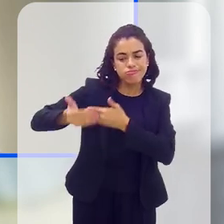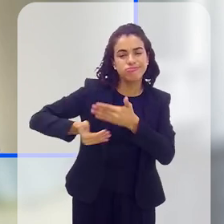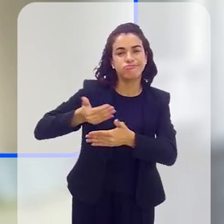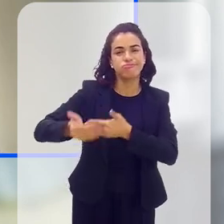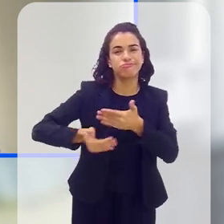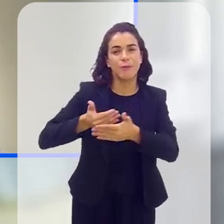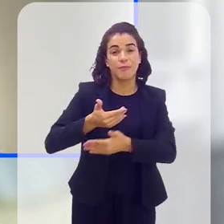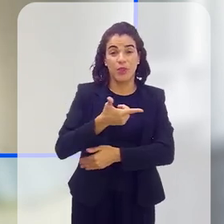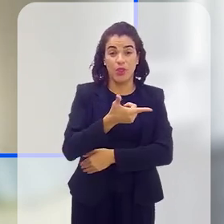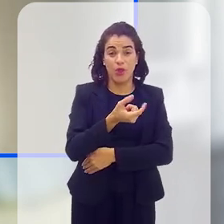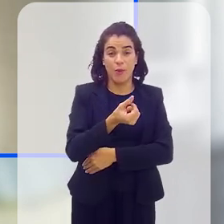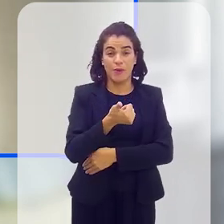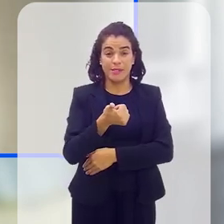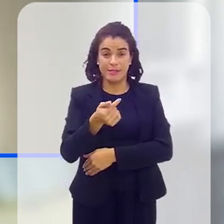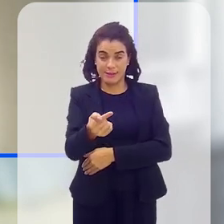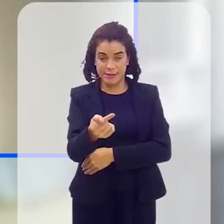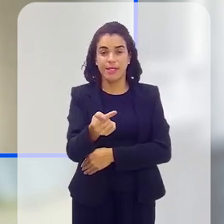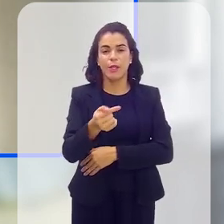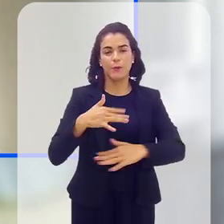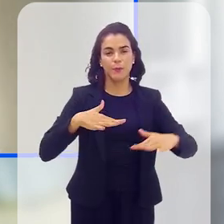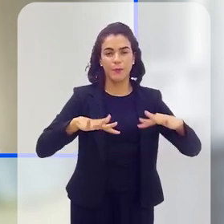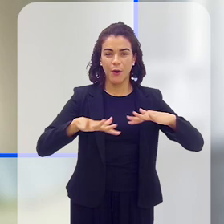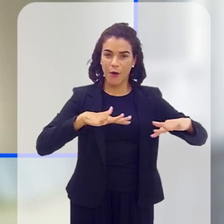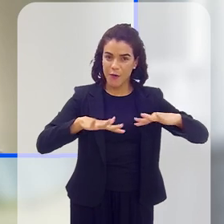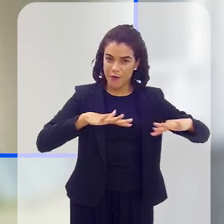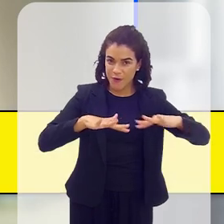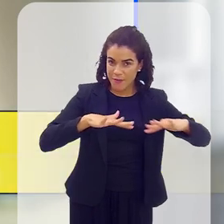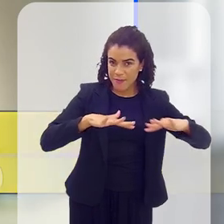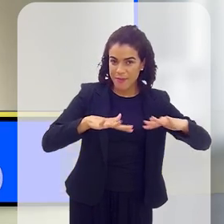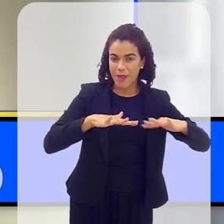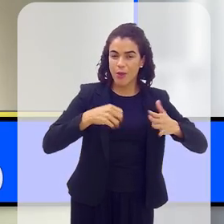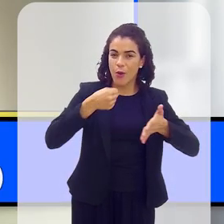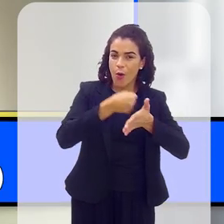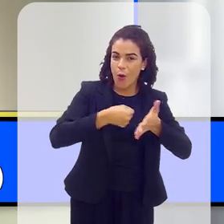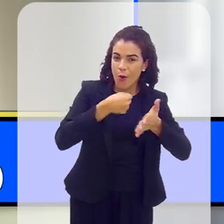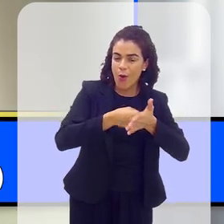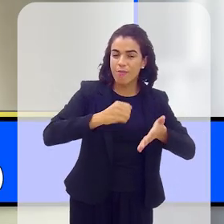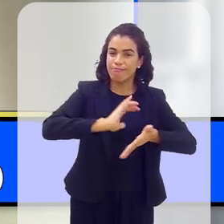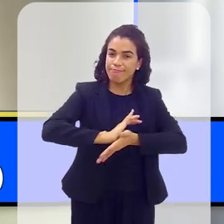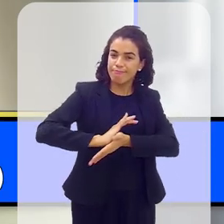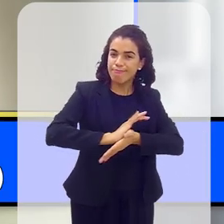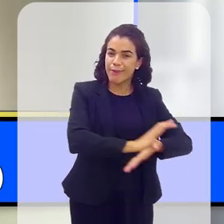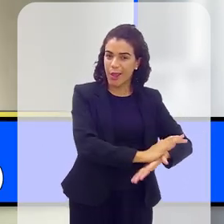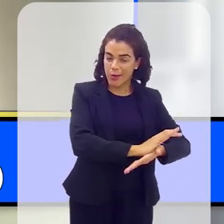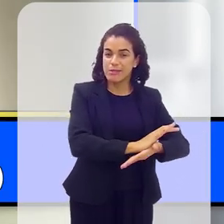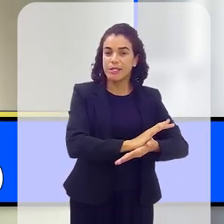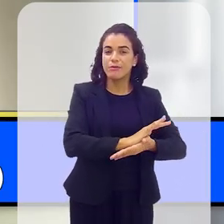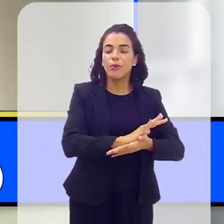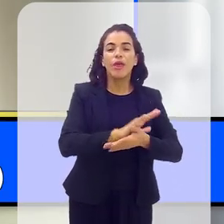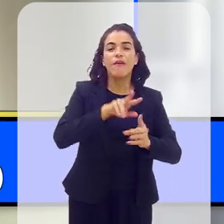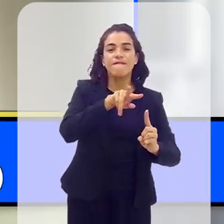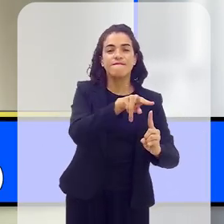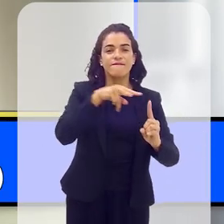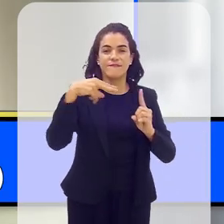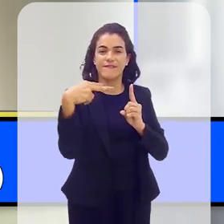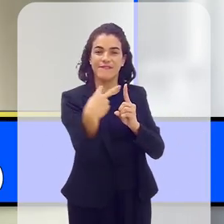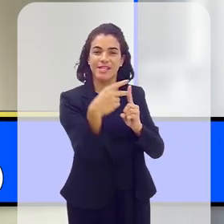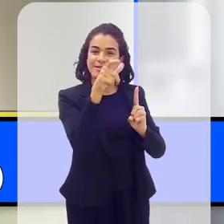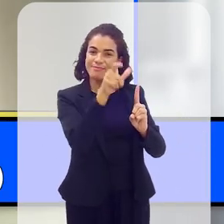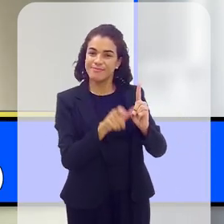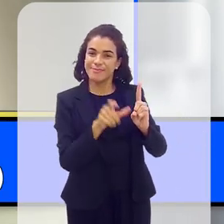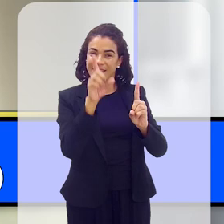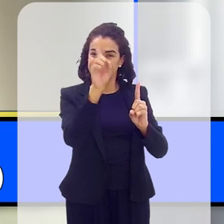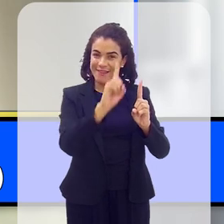desde 2017, com aquele movimento do Dia do Combate ao Preconceito, trazendo visibilidade à deficiência.